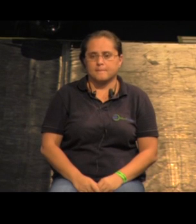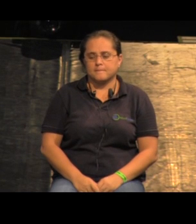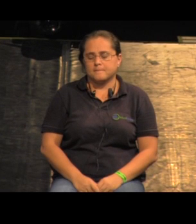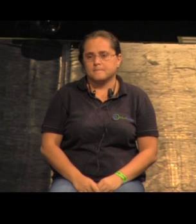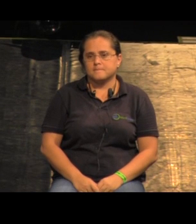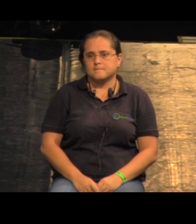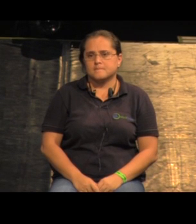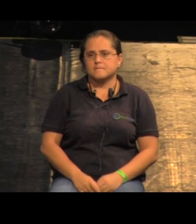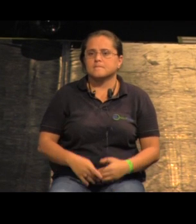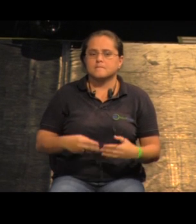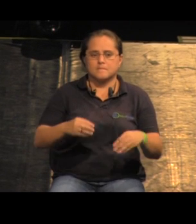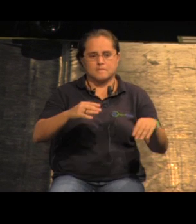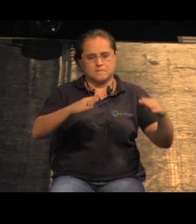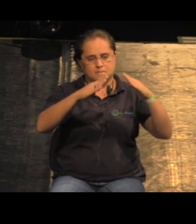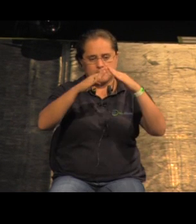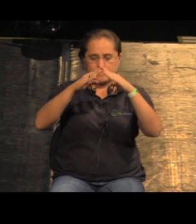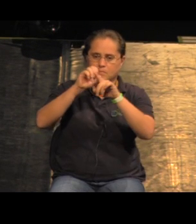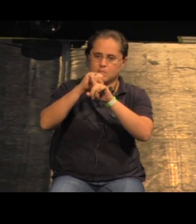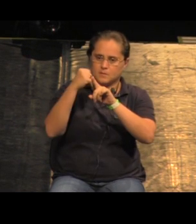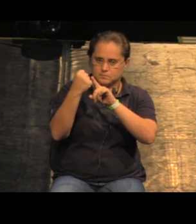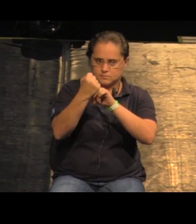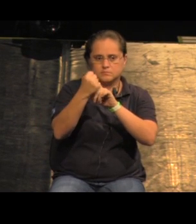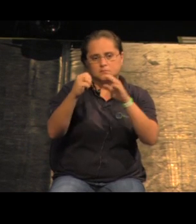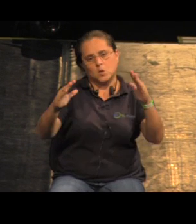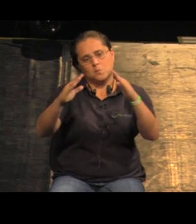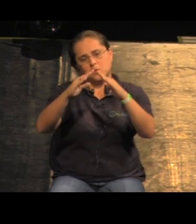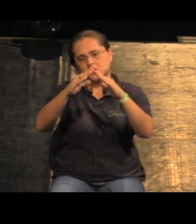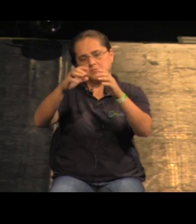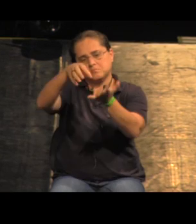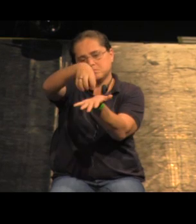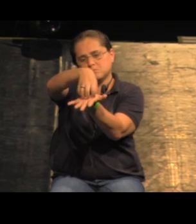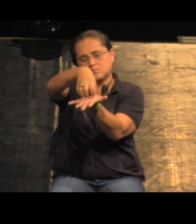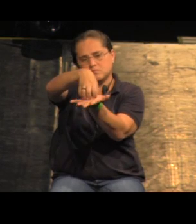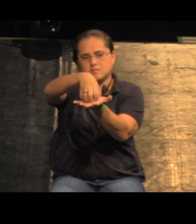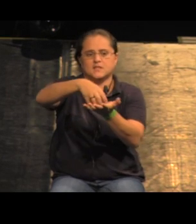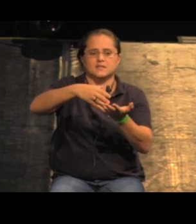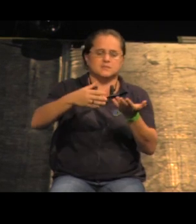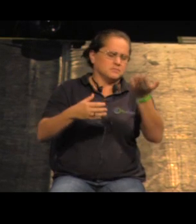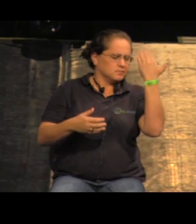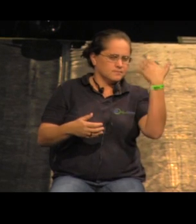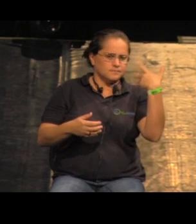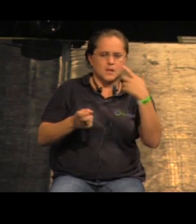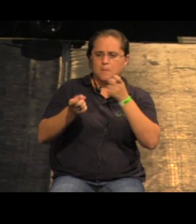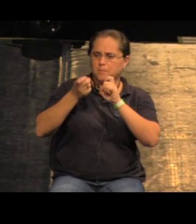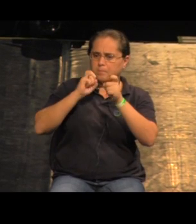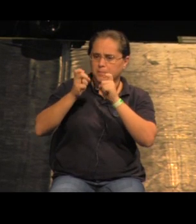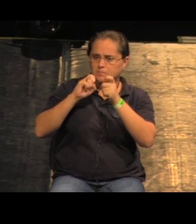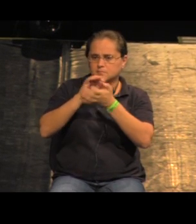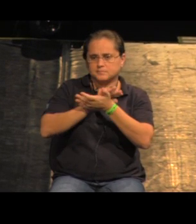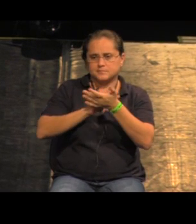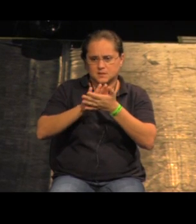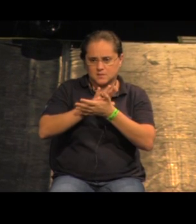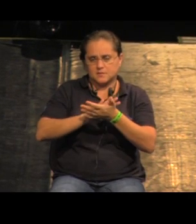Essa questão da habitação social, moradia no centro, era muito pouco discutida em São Paulo nessa ocasião.